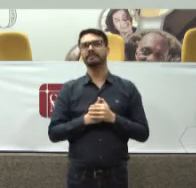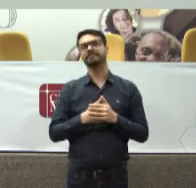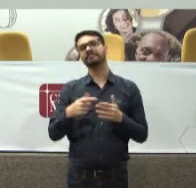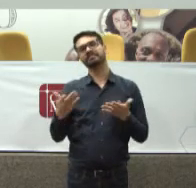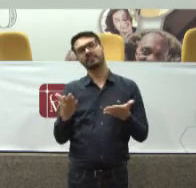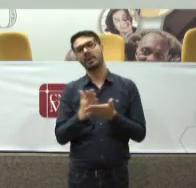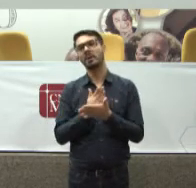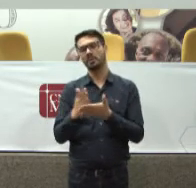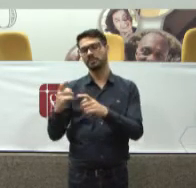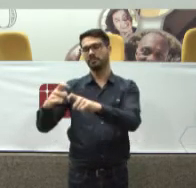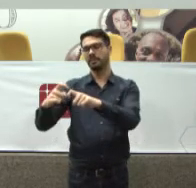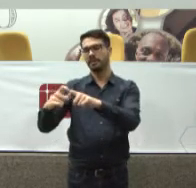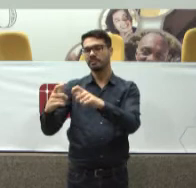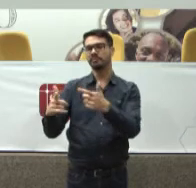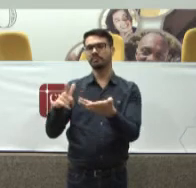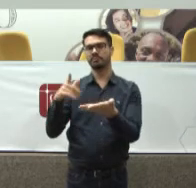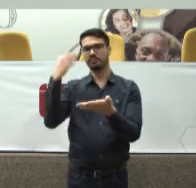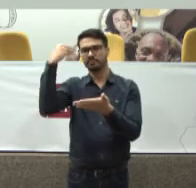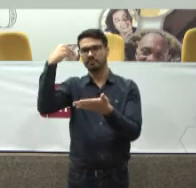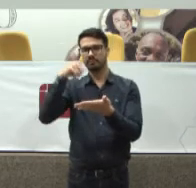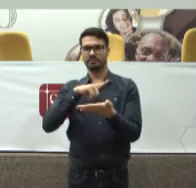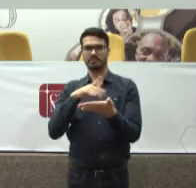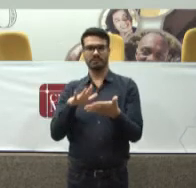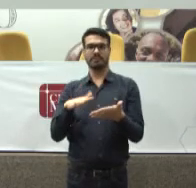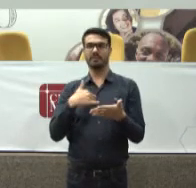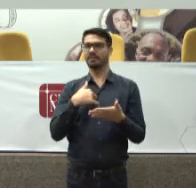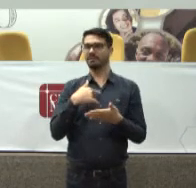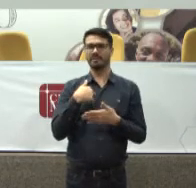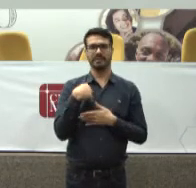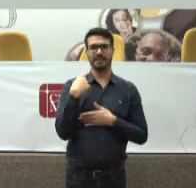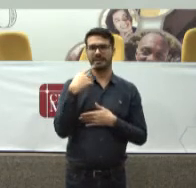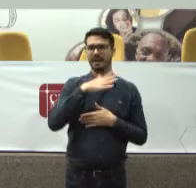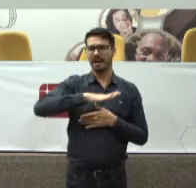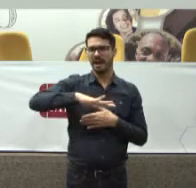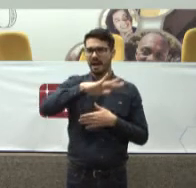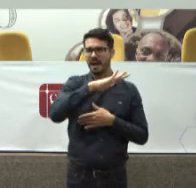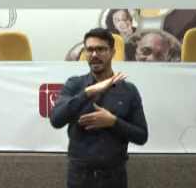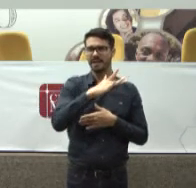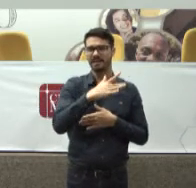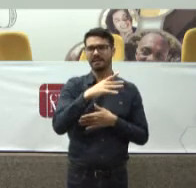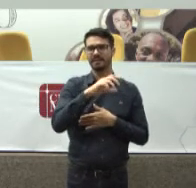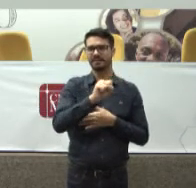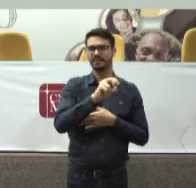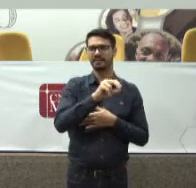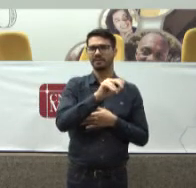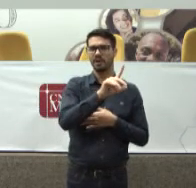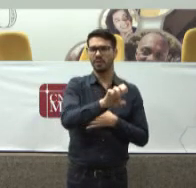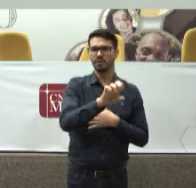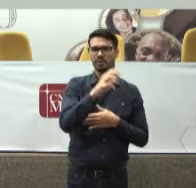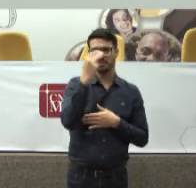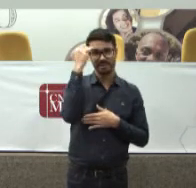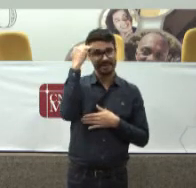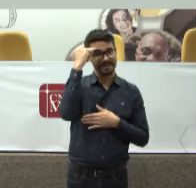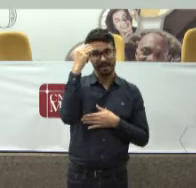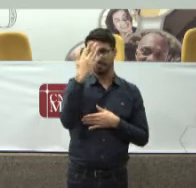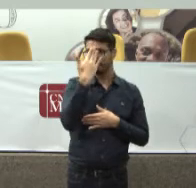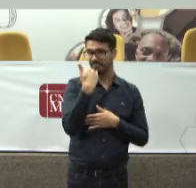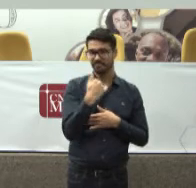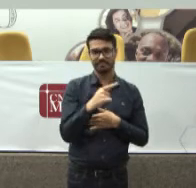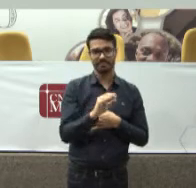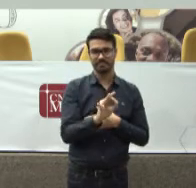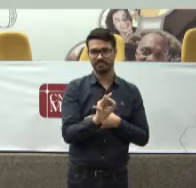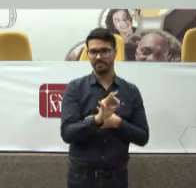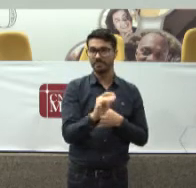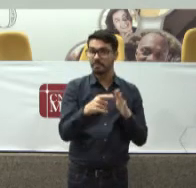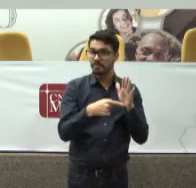vieram ao Ministério Público Mas nós não sabemos nada De saúde mental Nós não sabemos muita coisa Da área médica Então você tem que Num primeiro